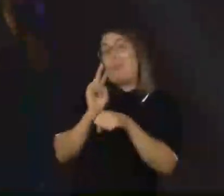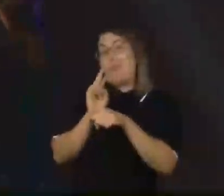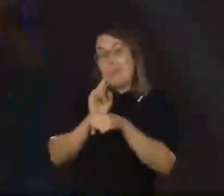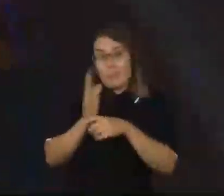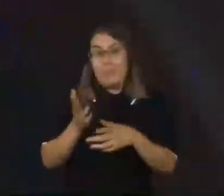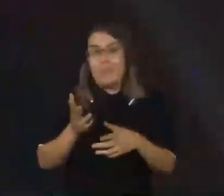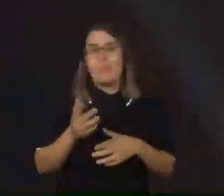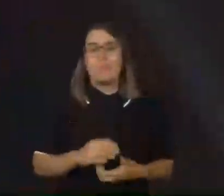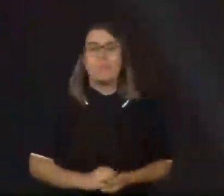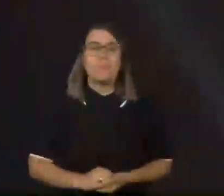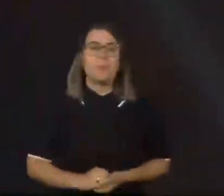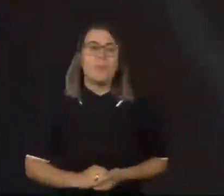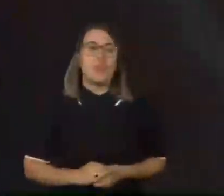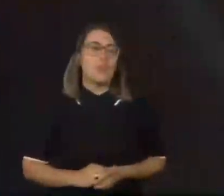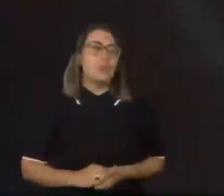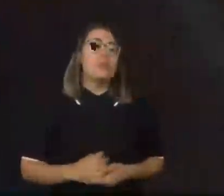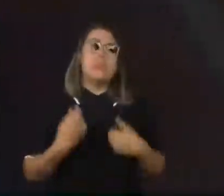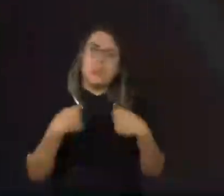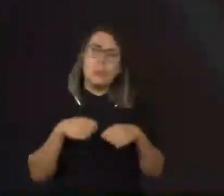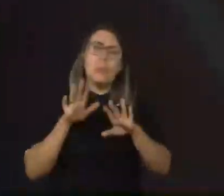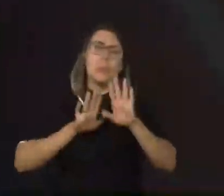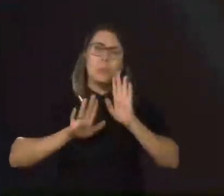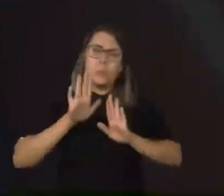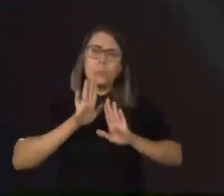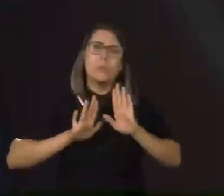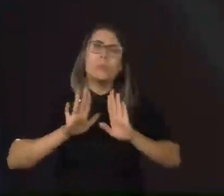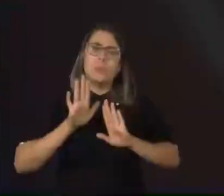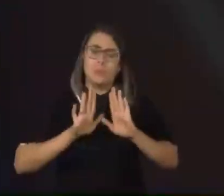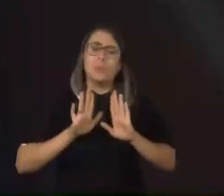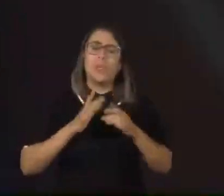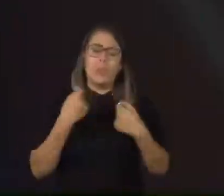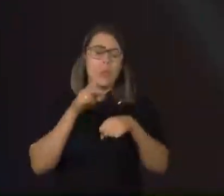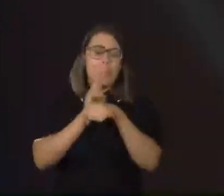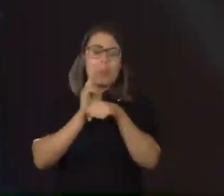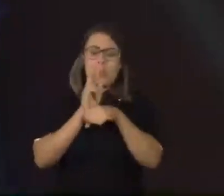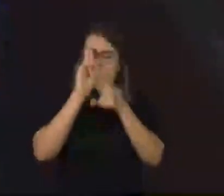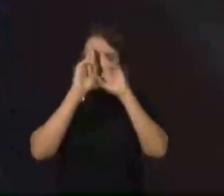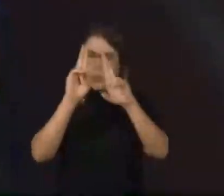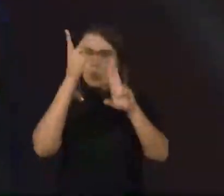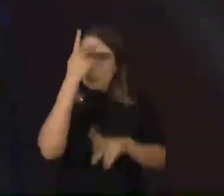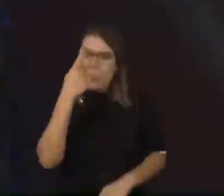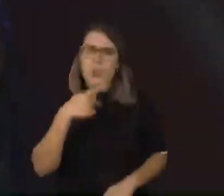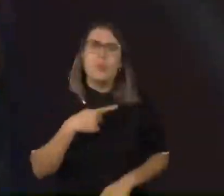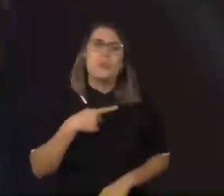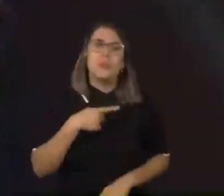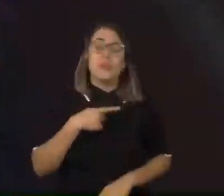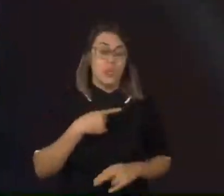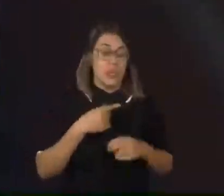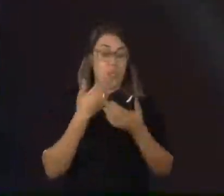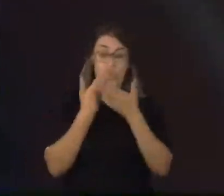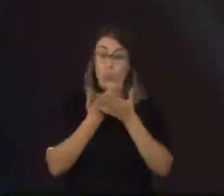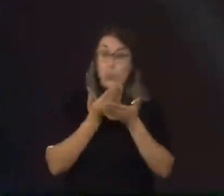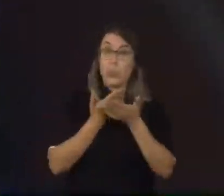Então, aqui foram dois pontos que eu quis separar um pouco do respeito próprio, que foi a relação à educação,